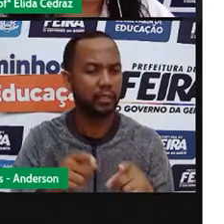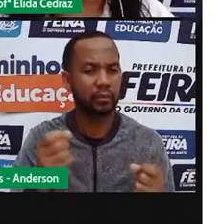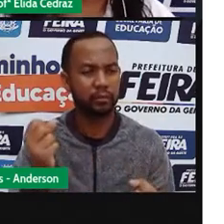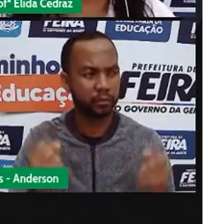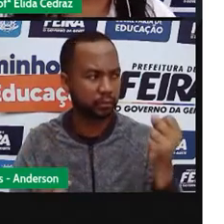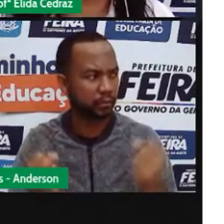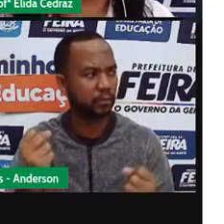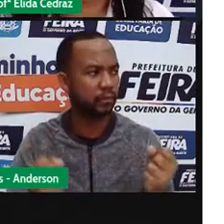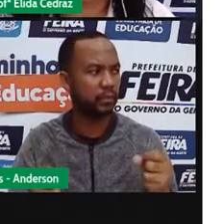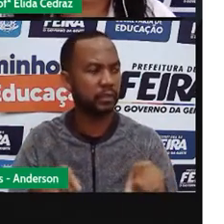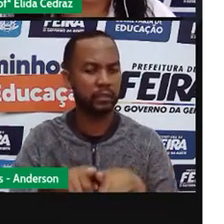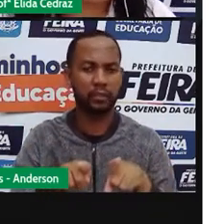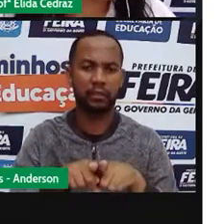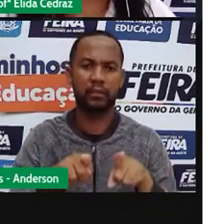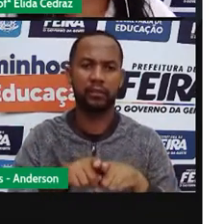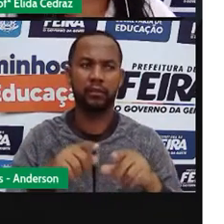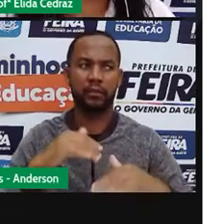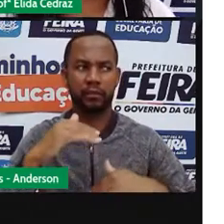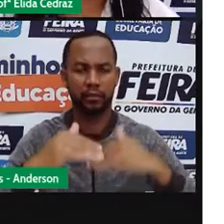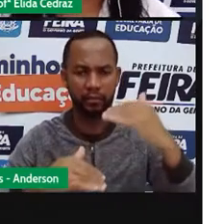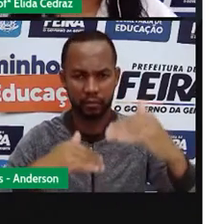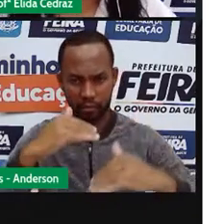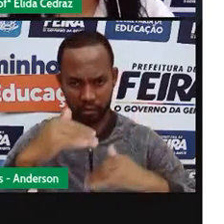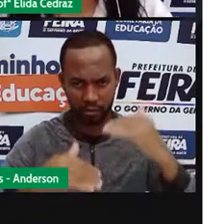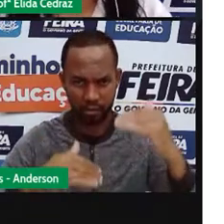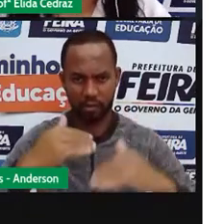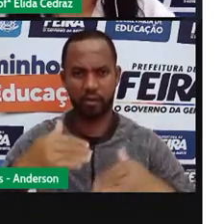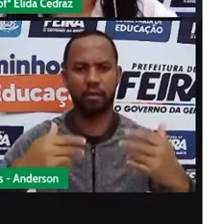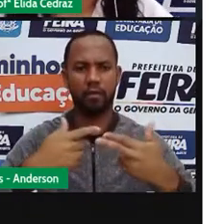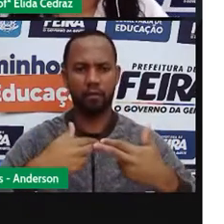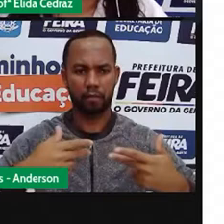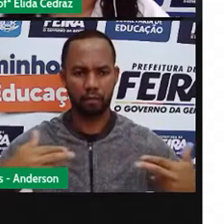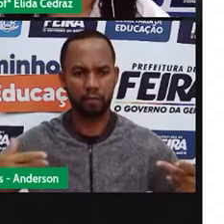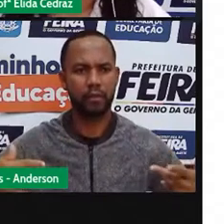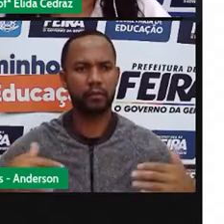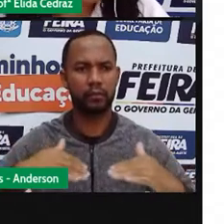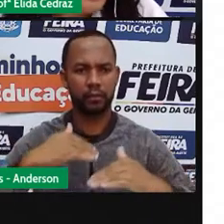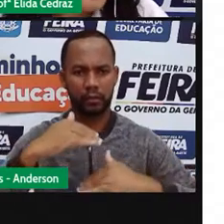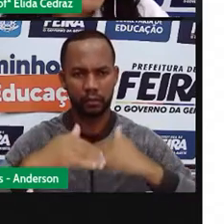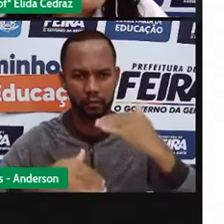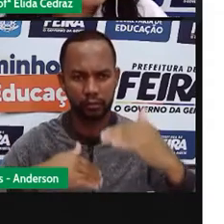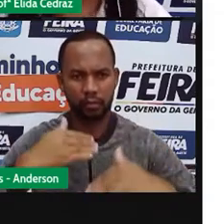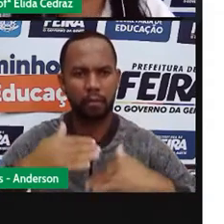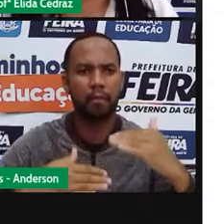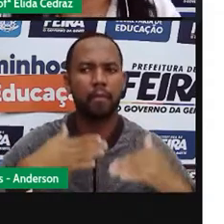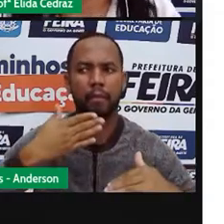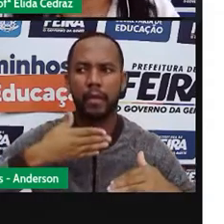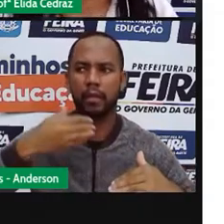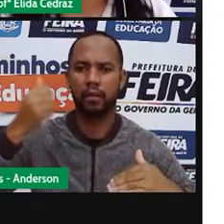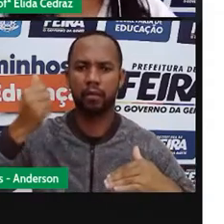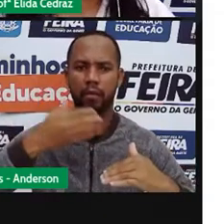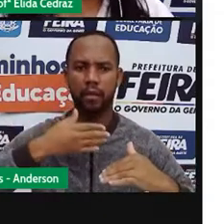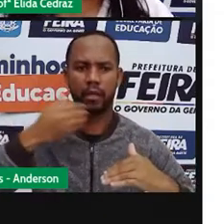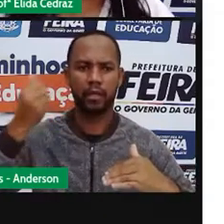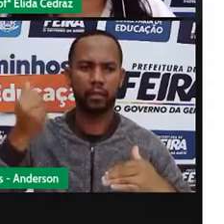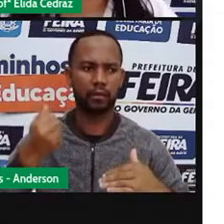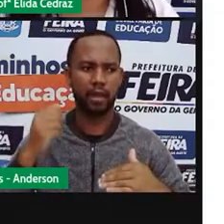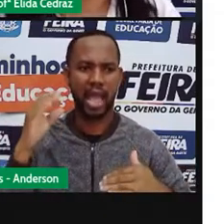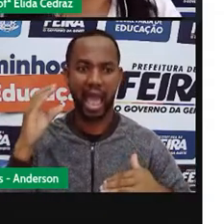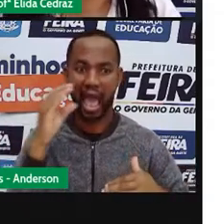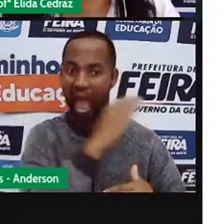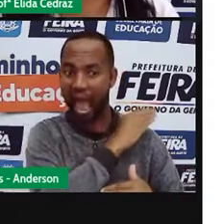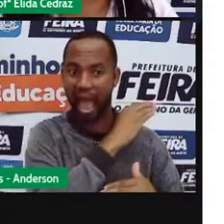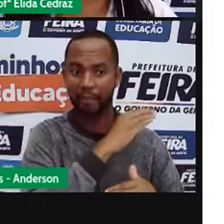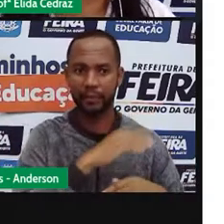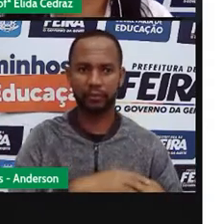o passar do tempo, com a evolução das coisas, essas coisas foram melhorando. Ficaram mais rápidas.